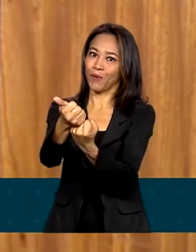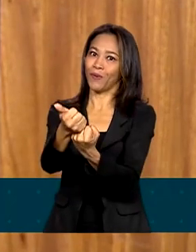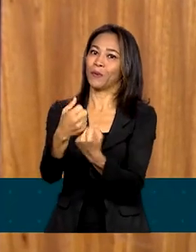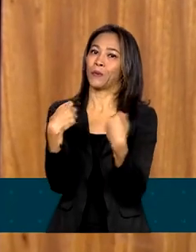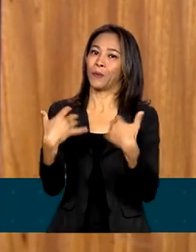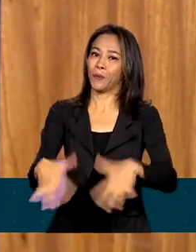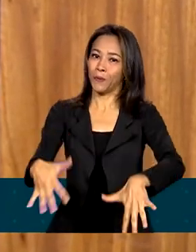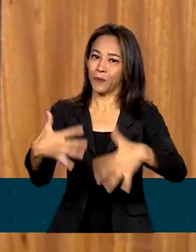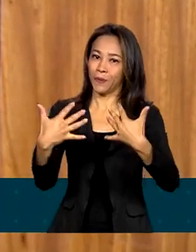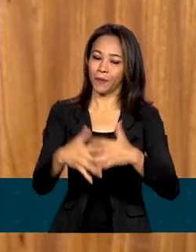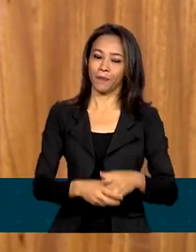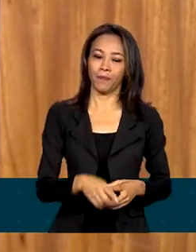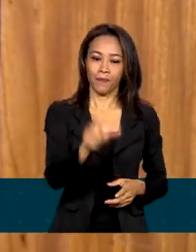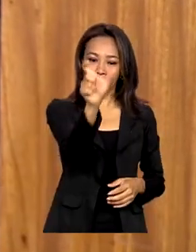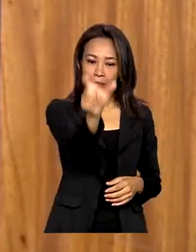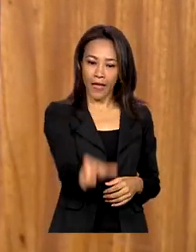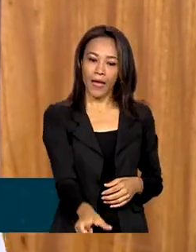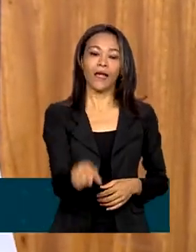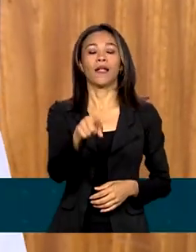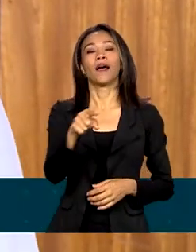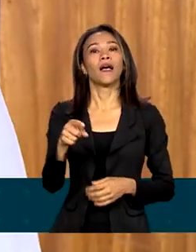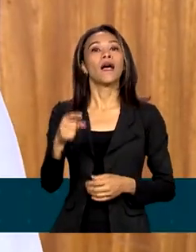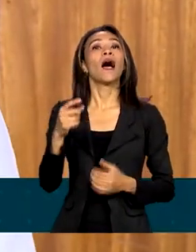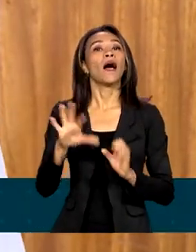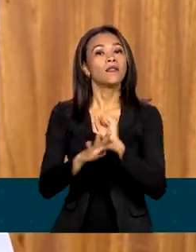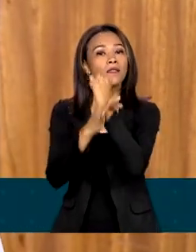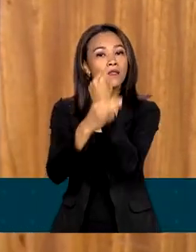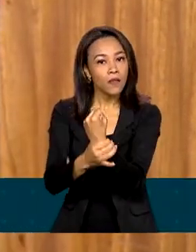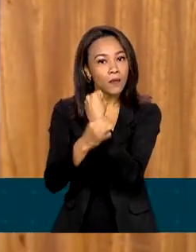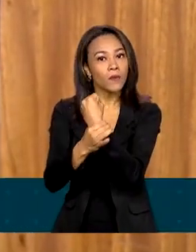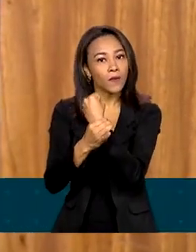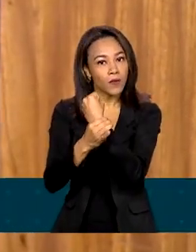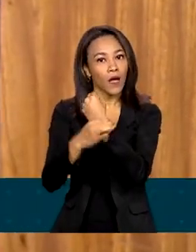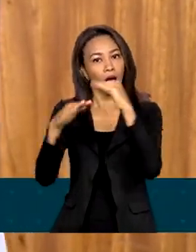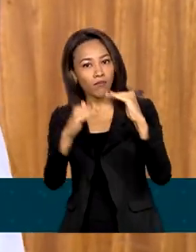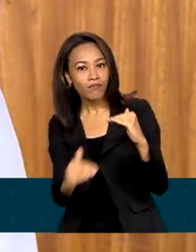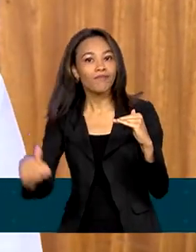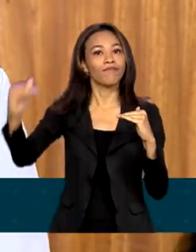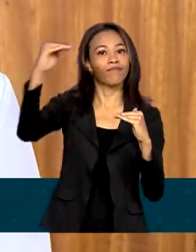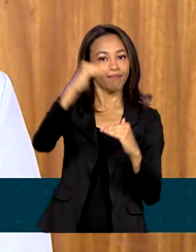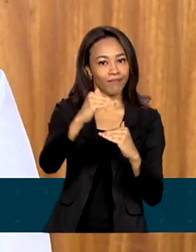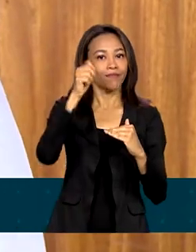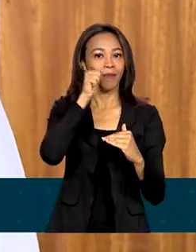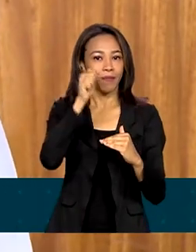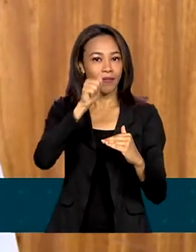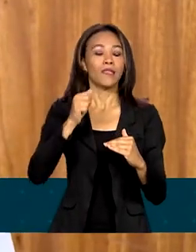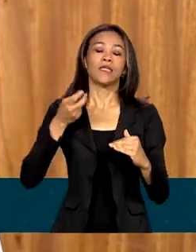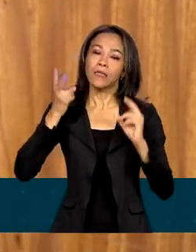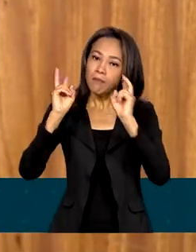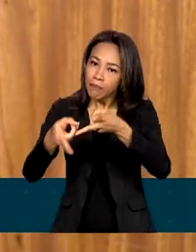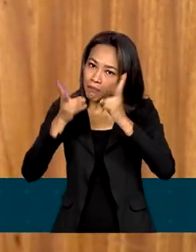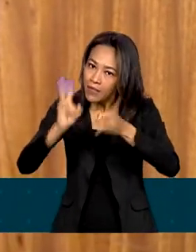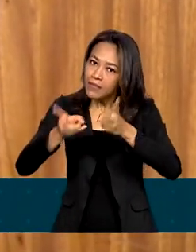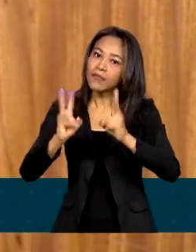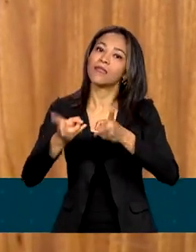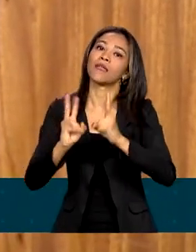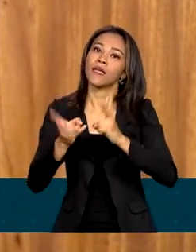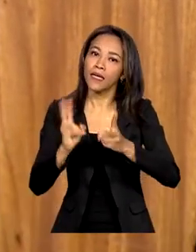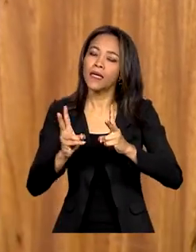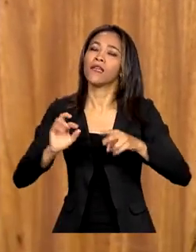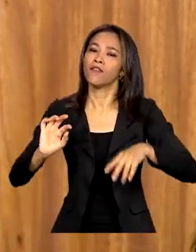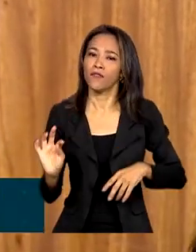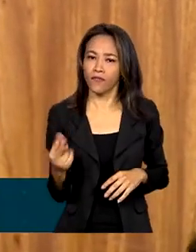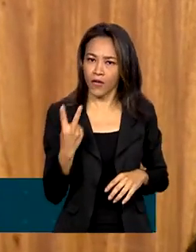peso. É garantir a ascensão, é garantir a permanência e é garantir a